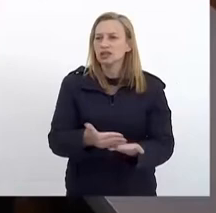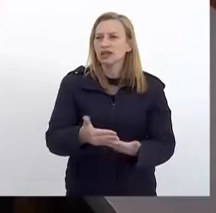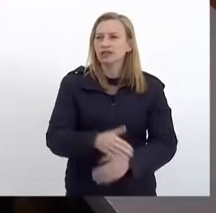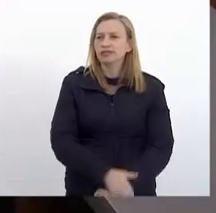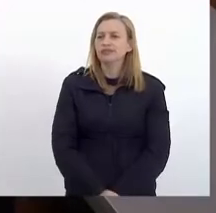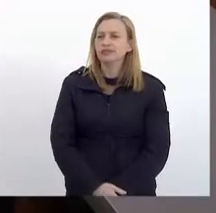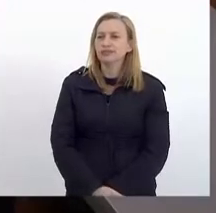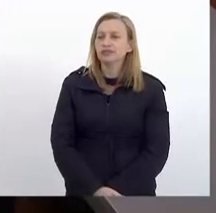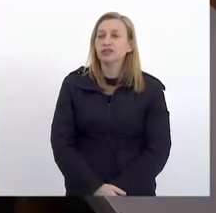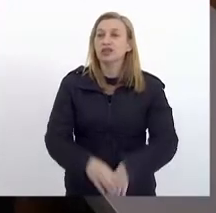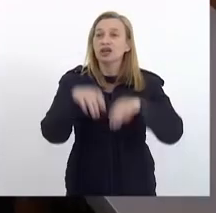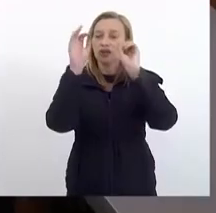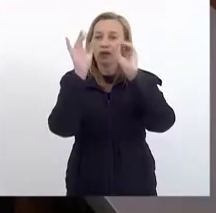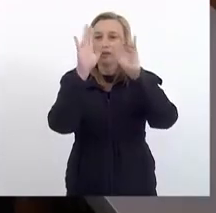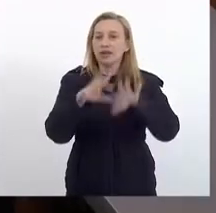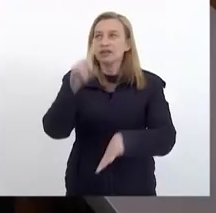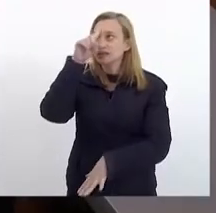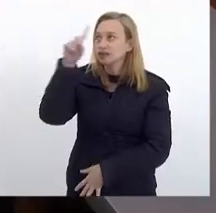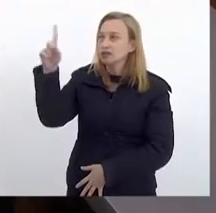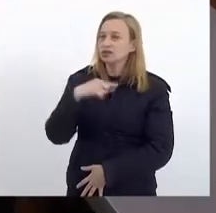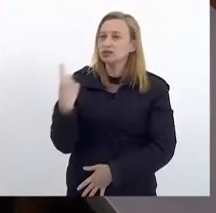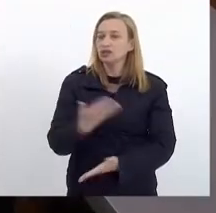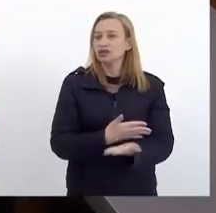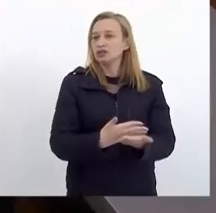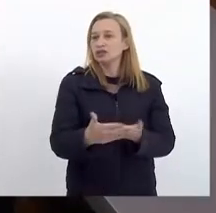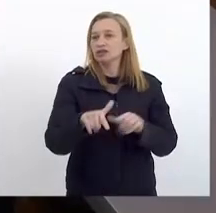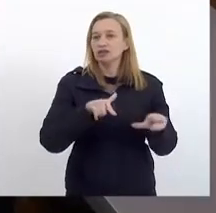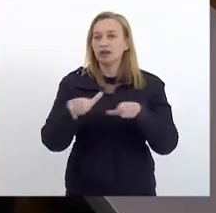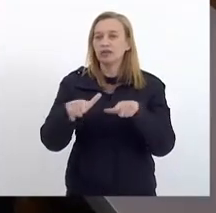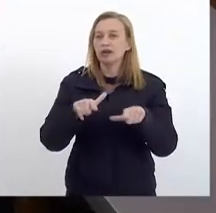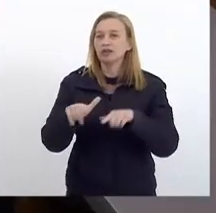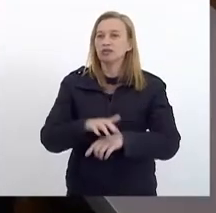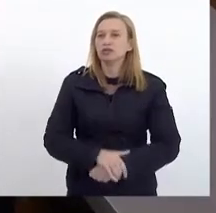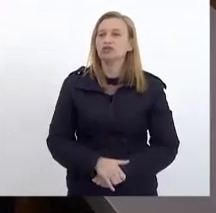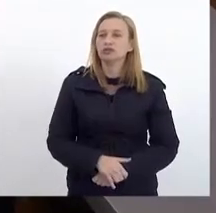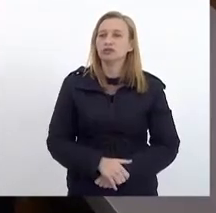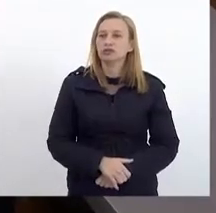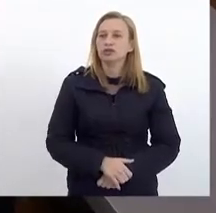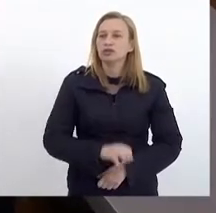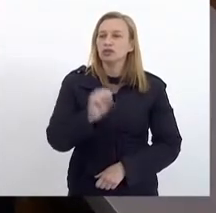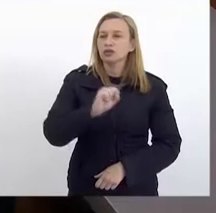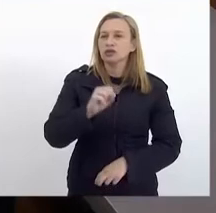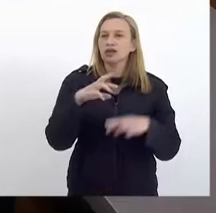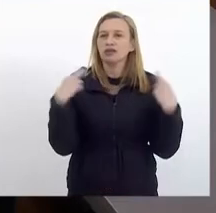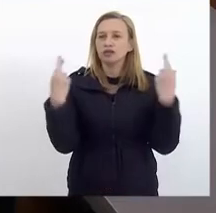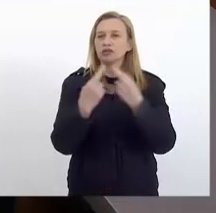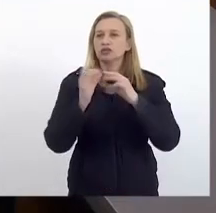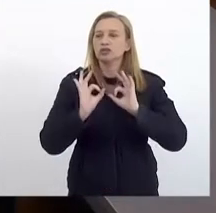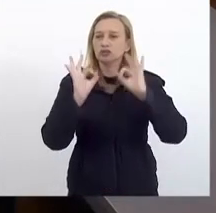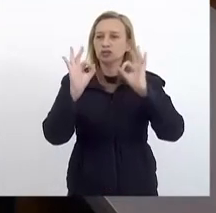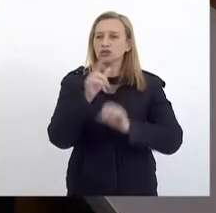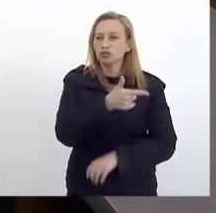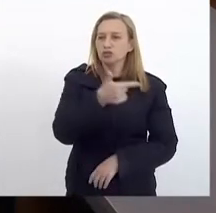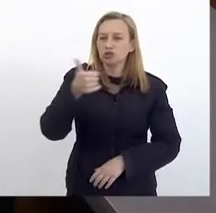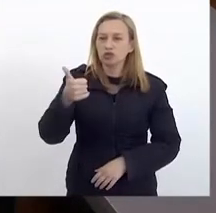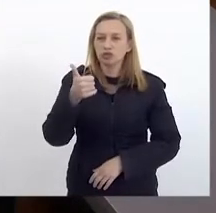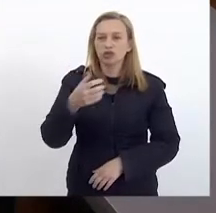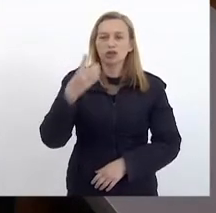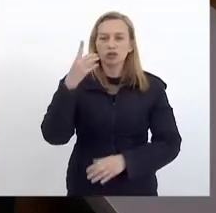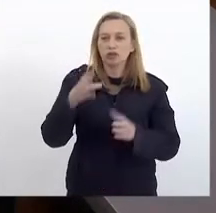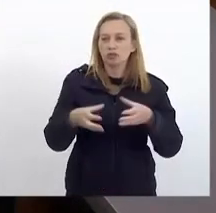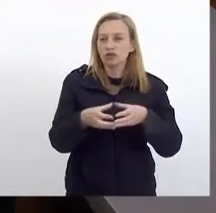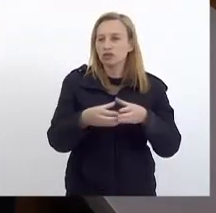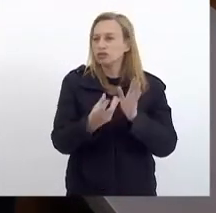Havendo número regimental sob a proteção de Deus, declaro abertos os trabalhos para a oitava reunião extraordinária de 2021 da Comissão de